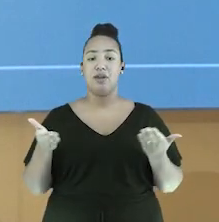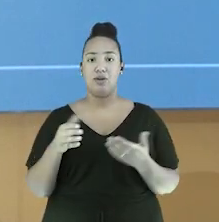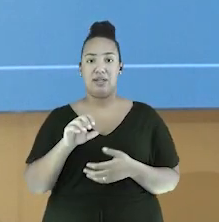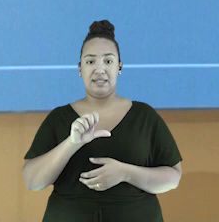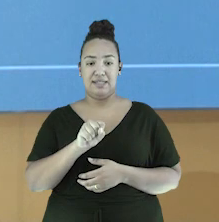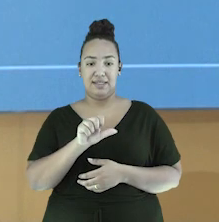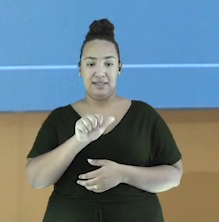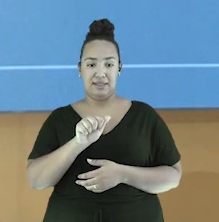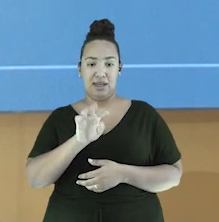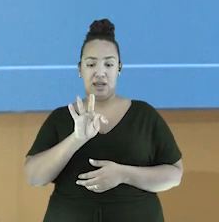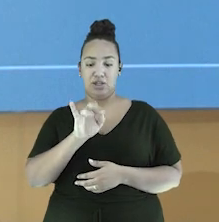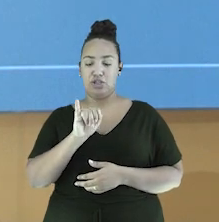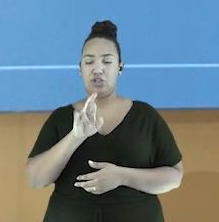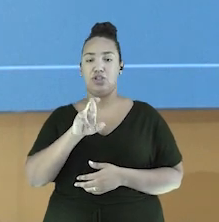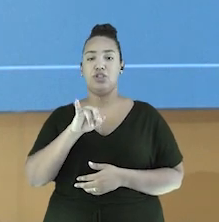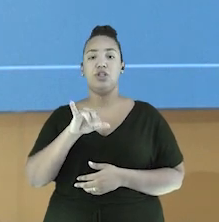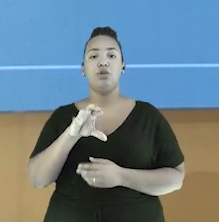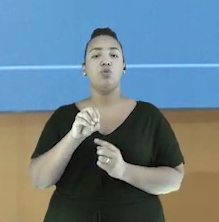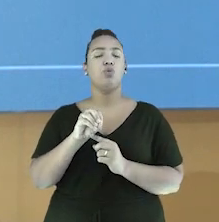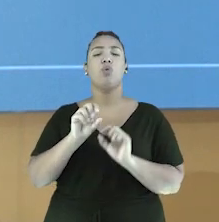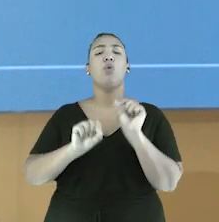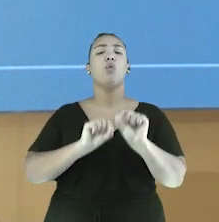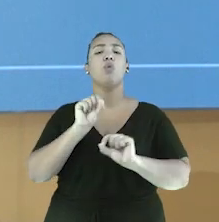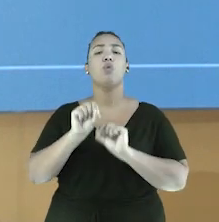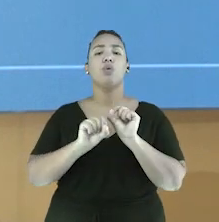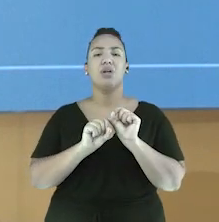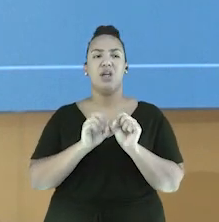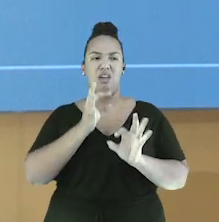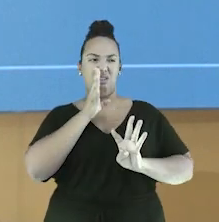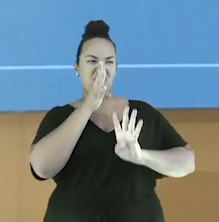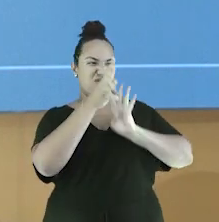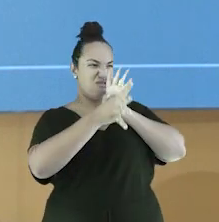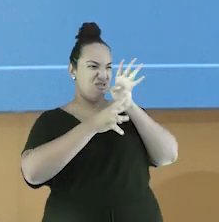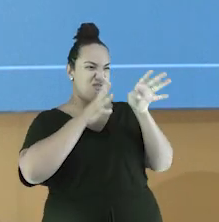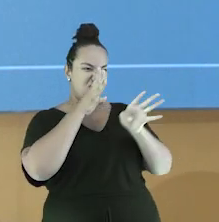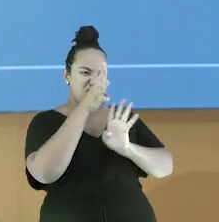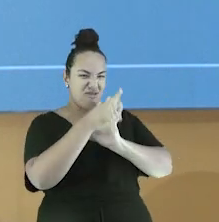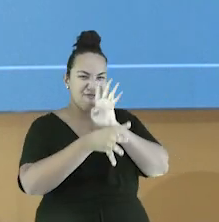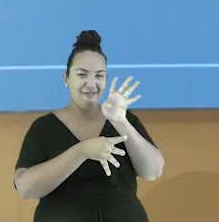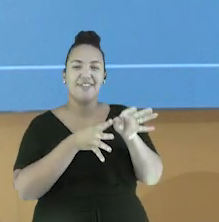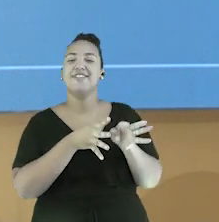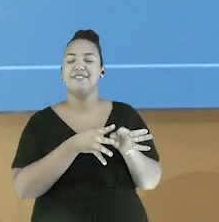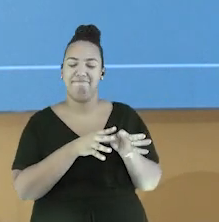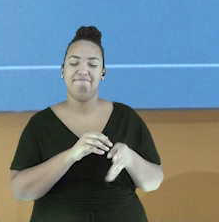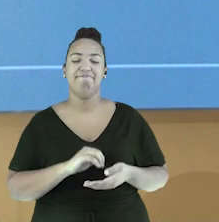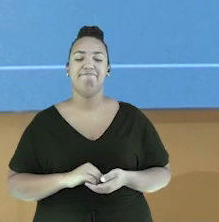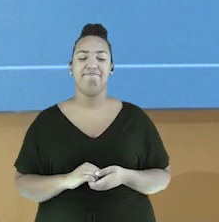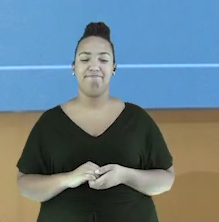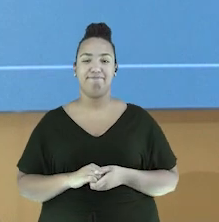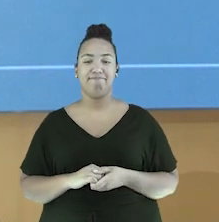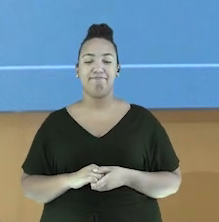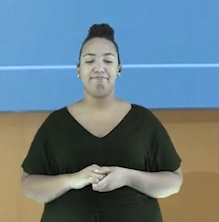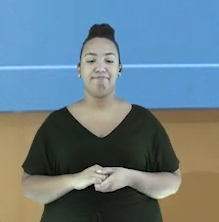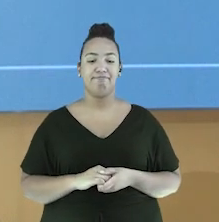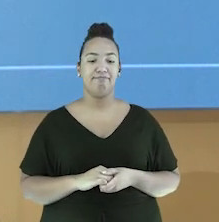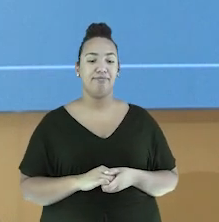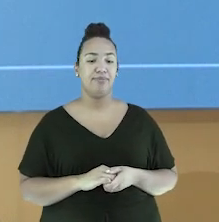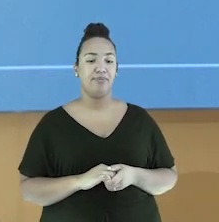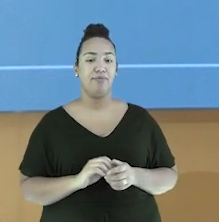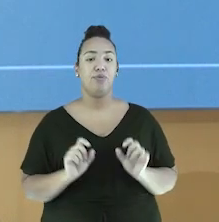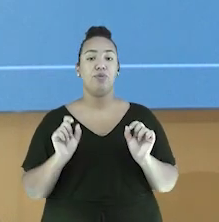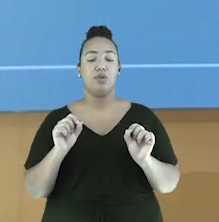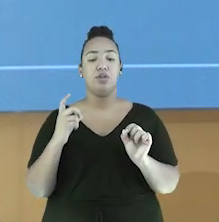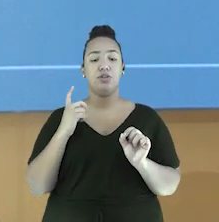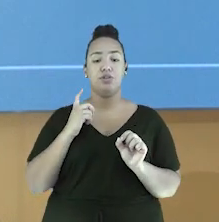um tom de crítica, política, social, para alfinetar os senhores, sabe? Dá aquela indireta. Trocadilhos e termos